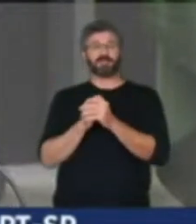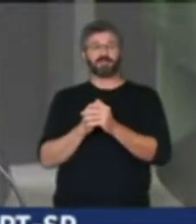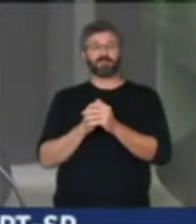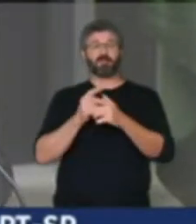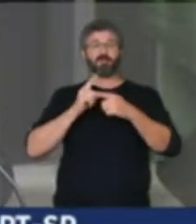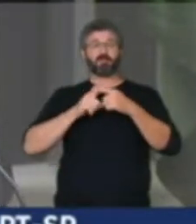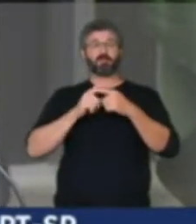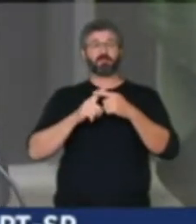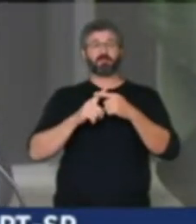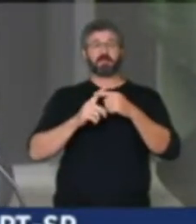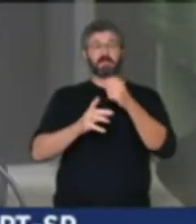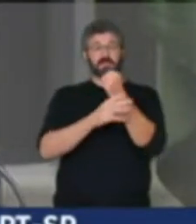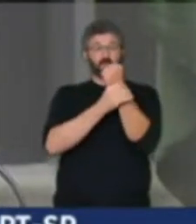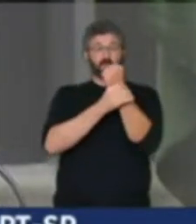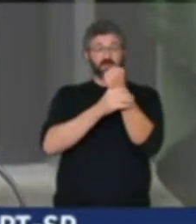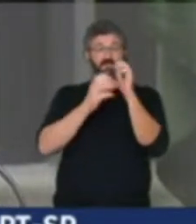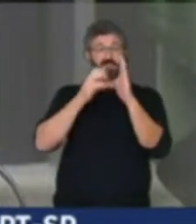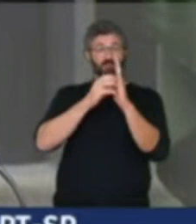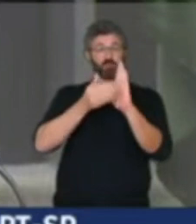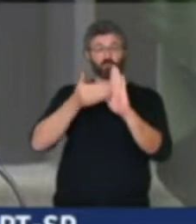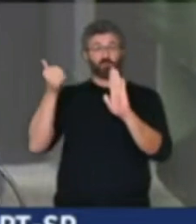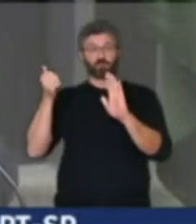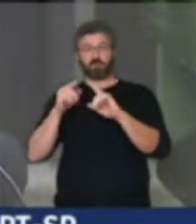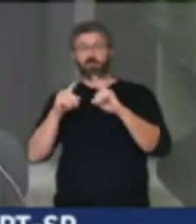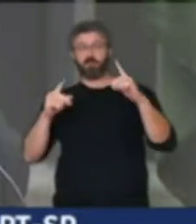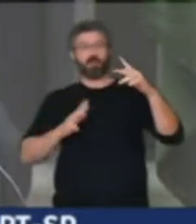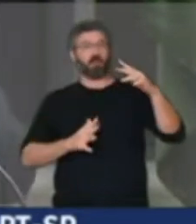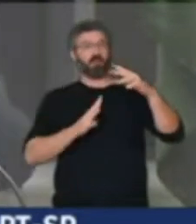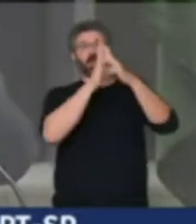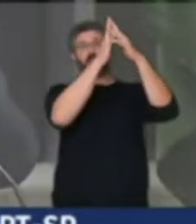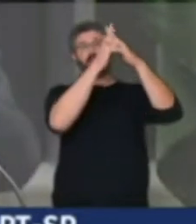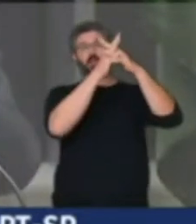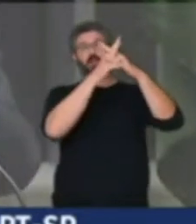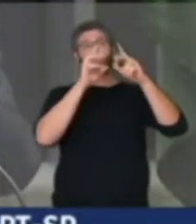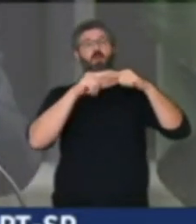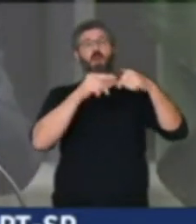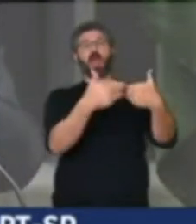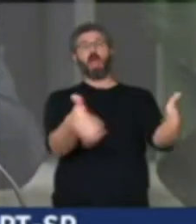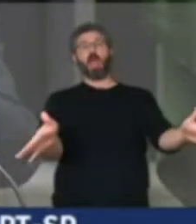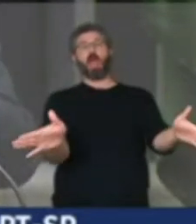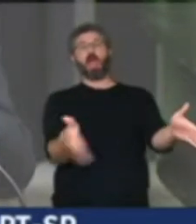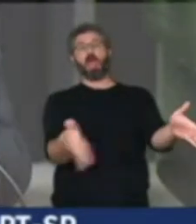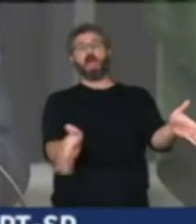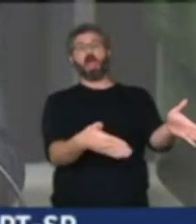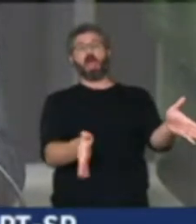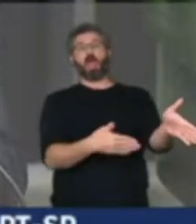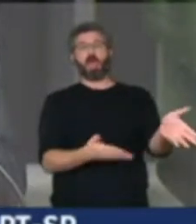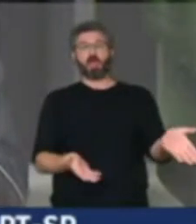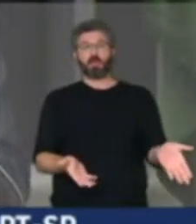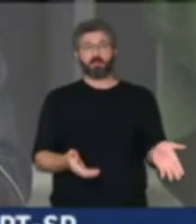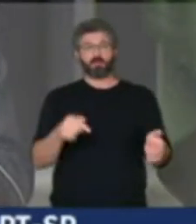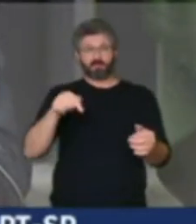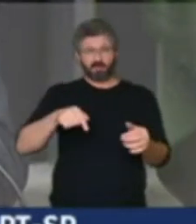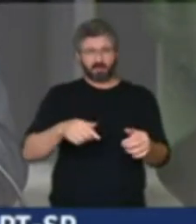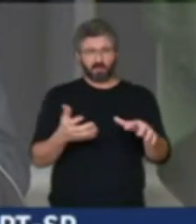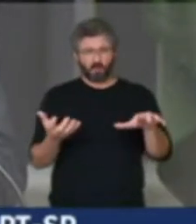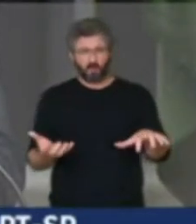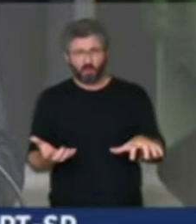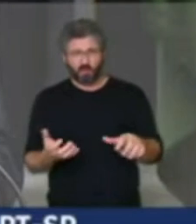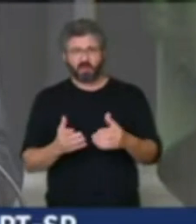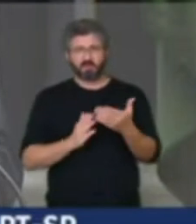retira a estabilidade, mas ela extrapola porque ela abre a porteira. O Congresso Nacional